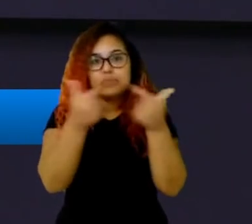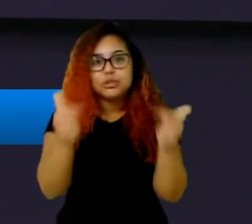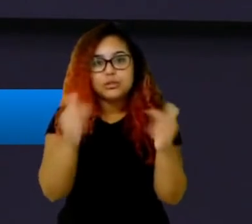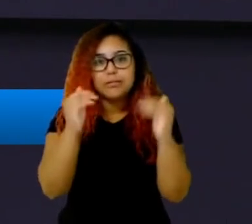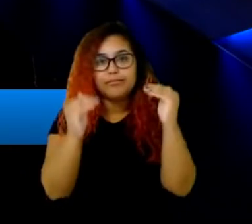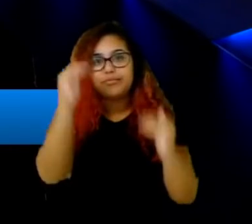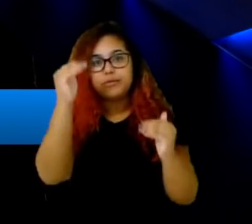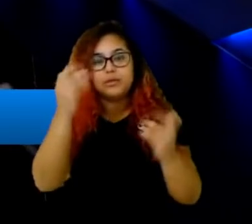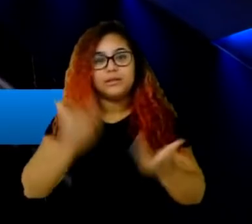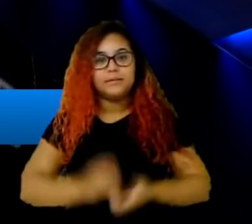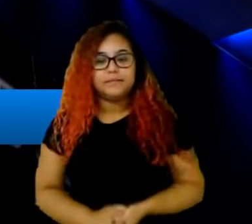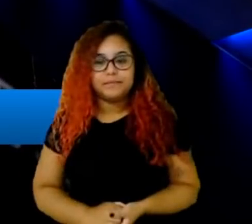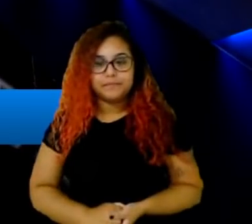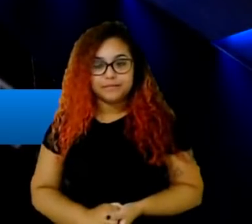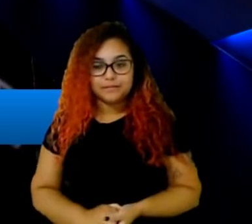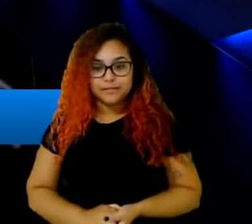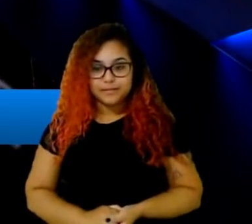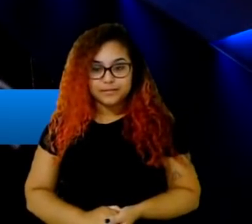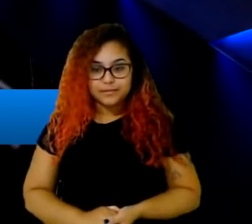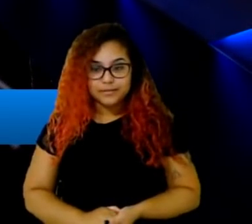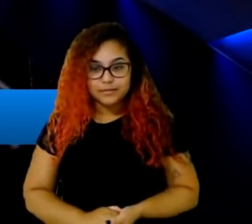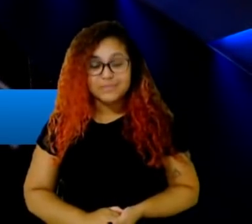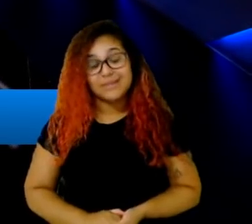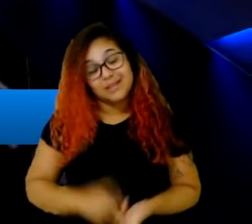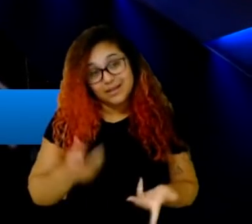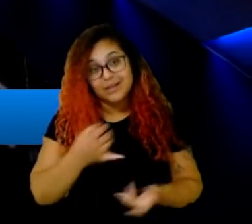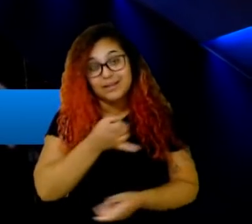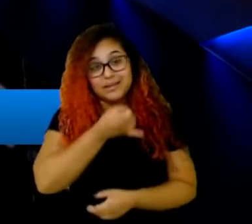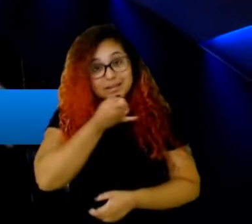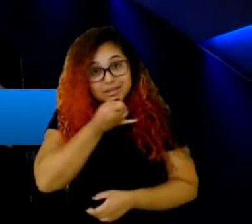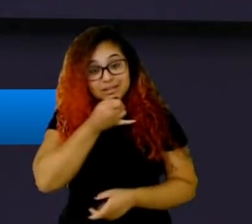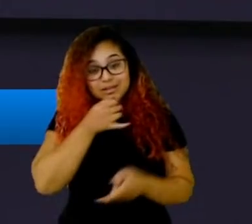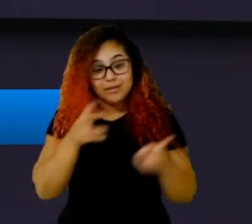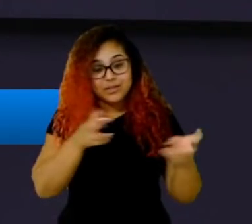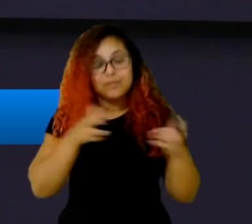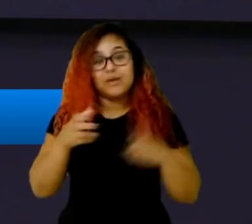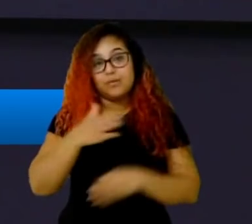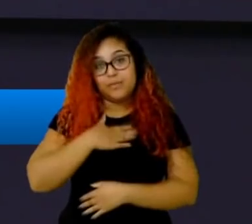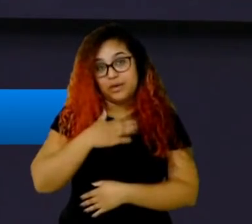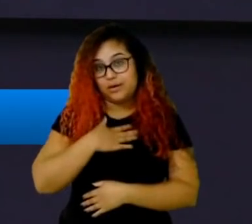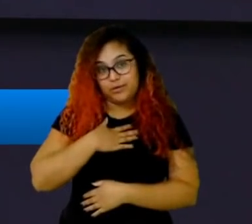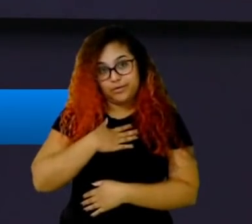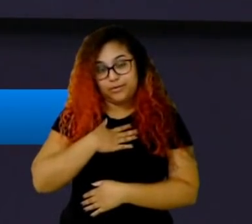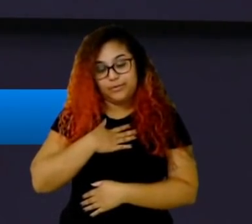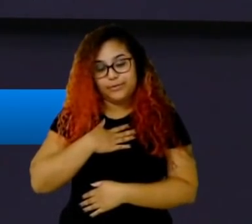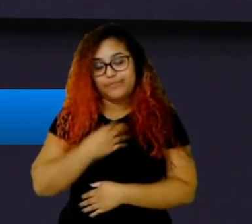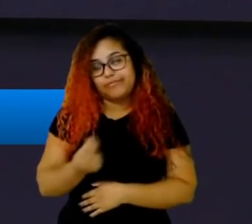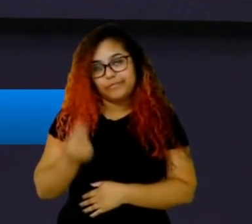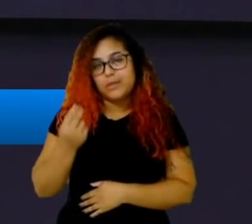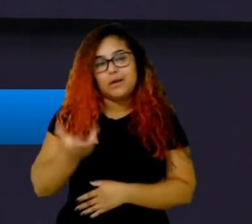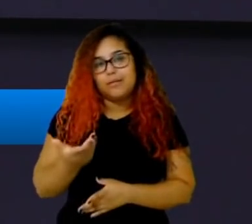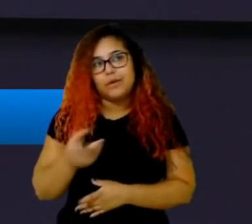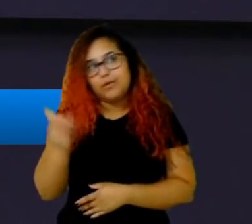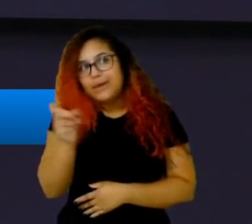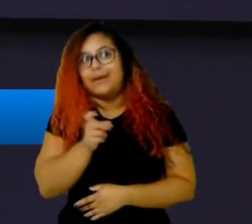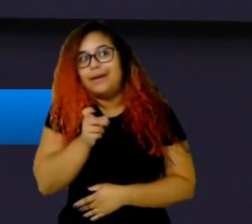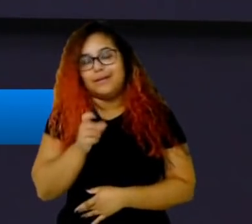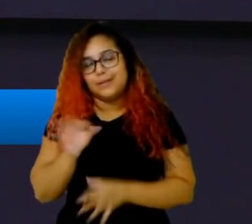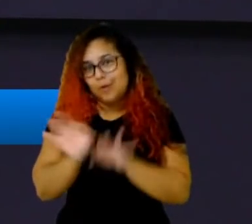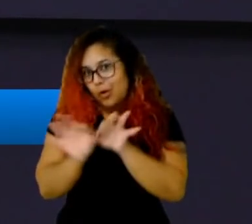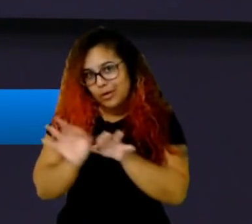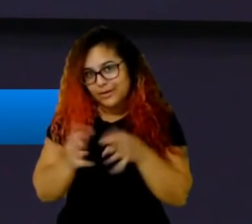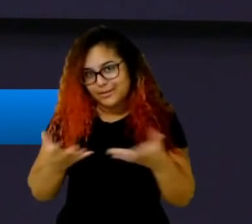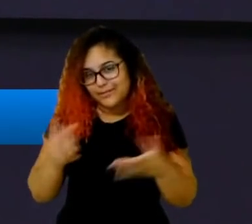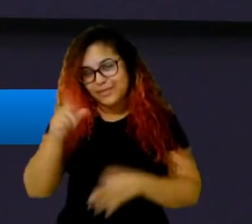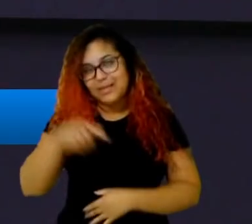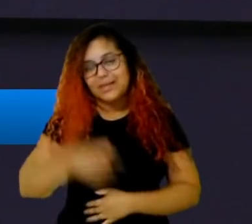É, é um pouco triste de ver, né, meu antigo time, minha antiga org, passando por essas dificuldades, né, ainda conheço muita gente que tá lá dentro, né, o